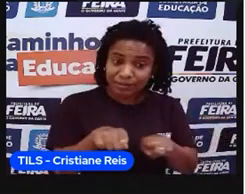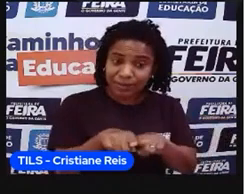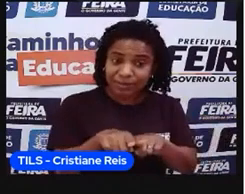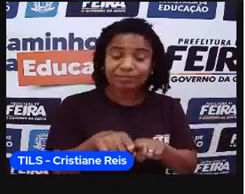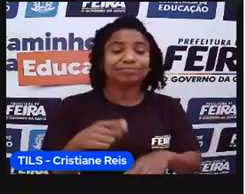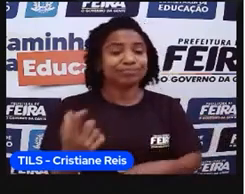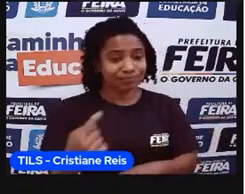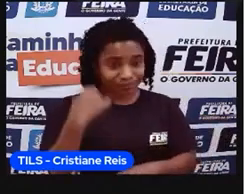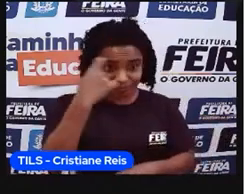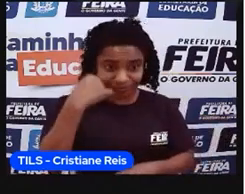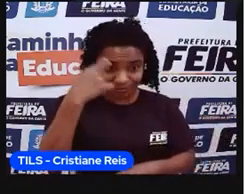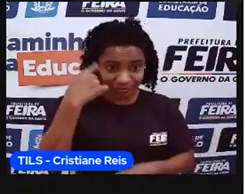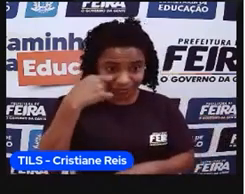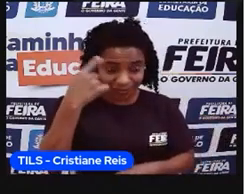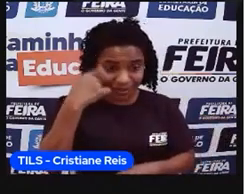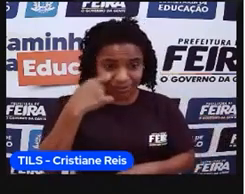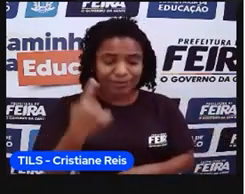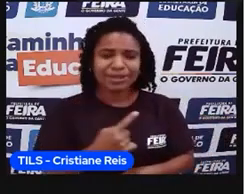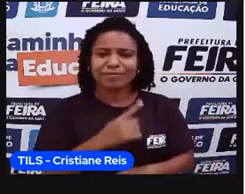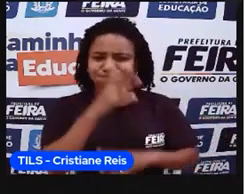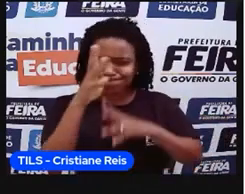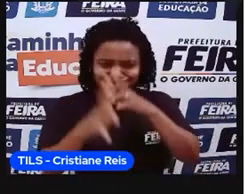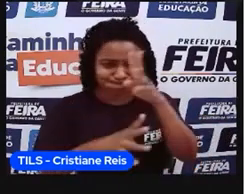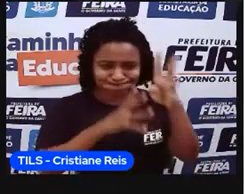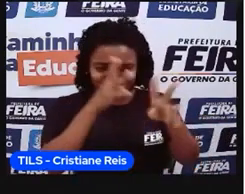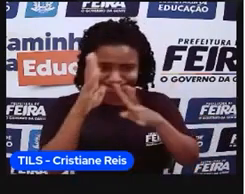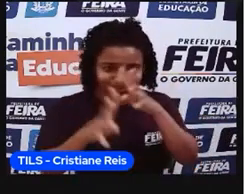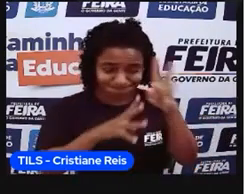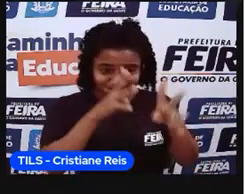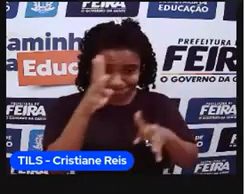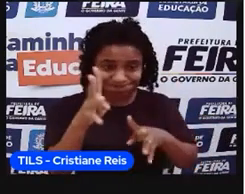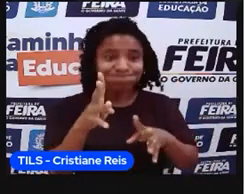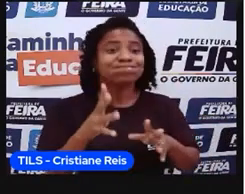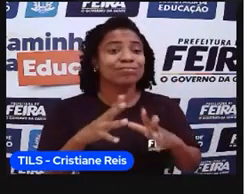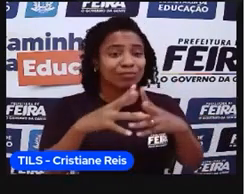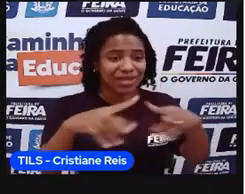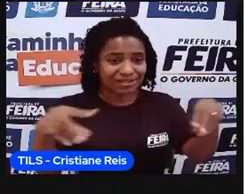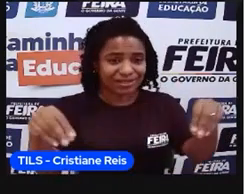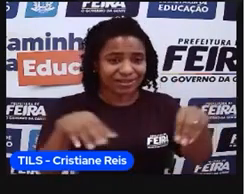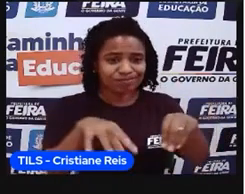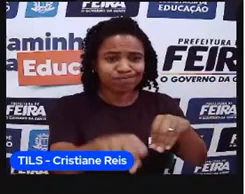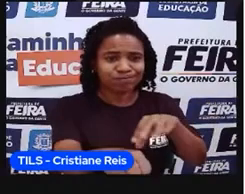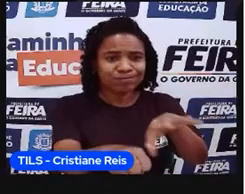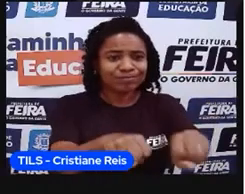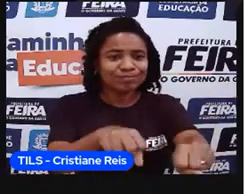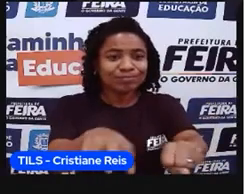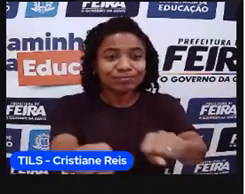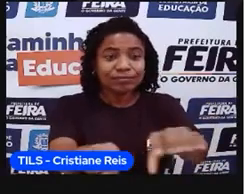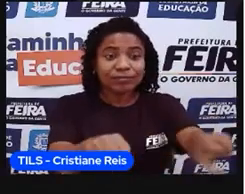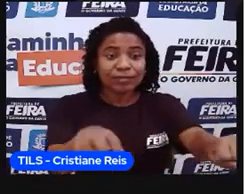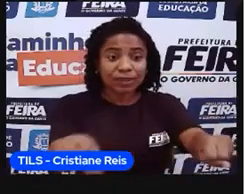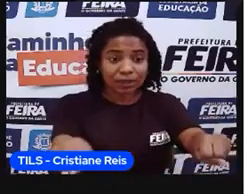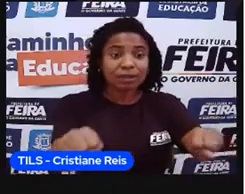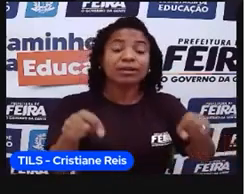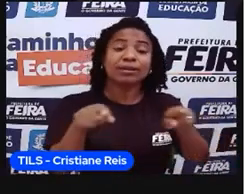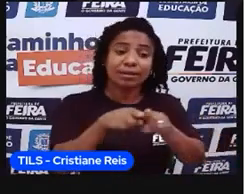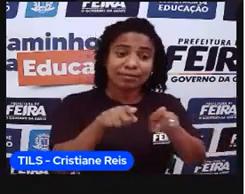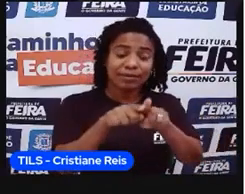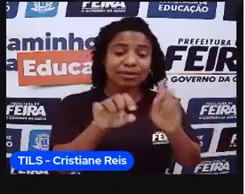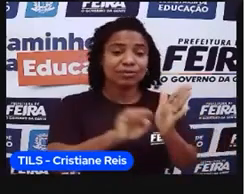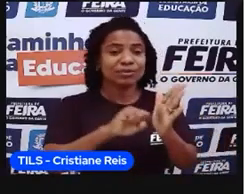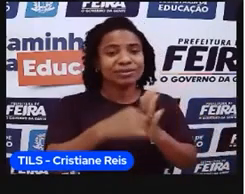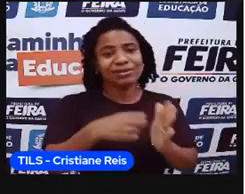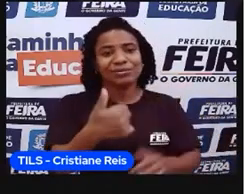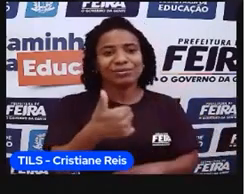terras espanholas. Nesse processo de formação territorial, outro século que se destacou também foi o século 18, que teve uma